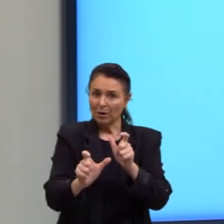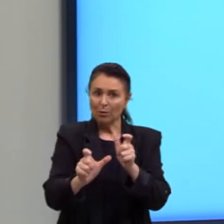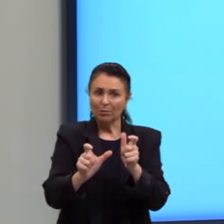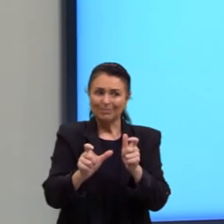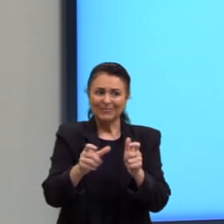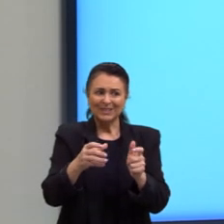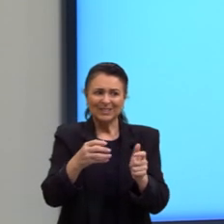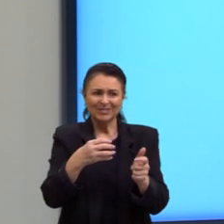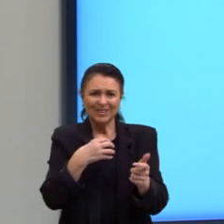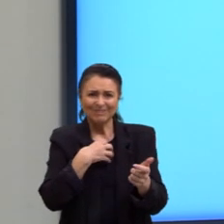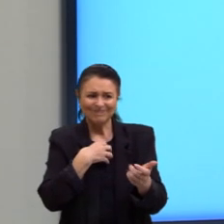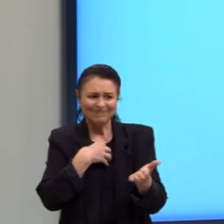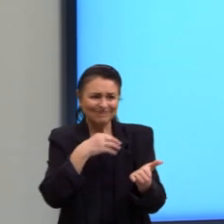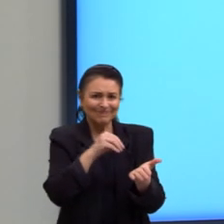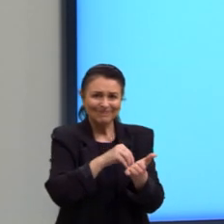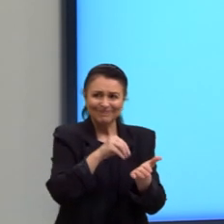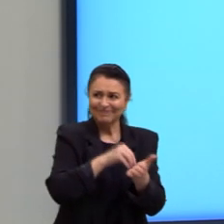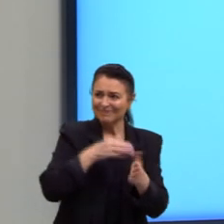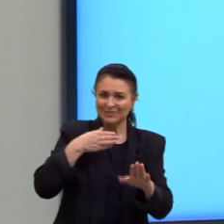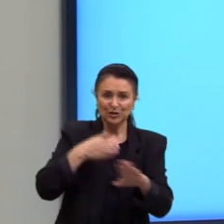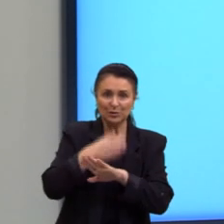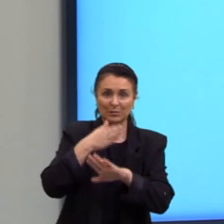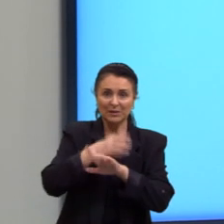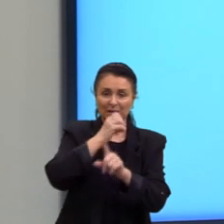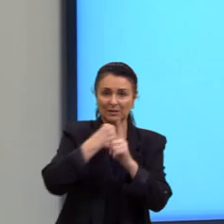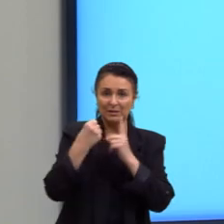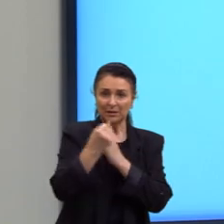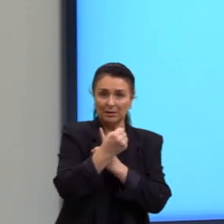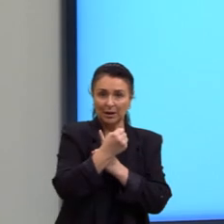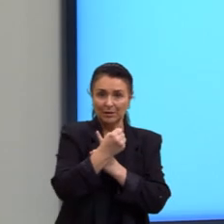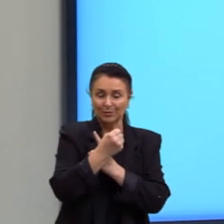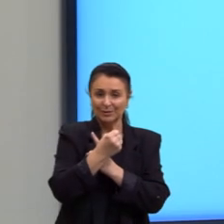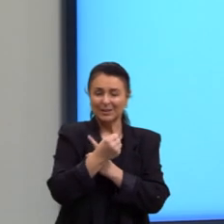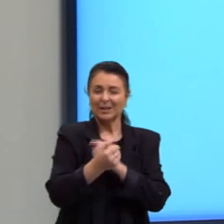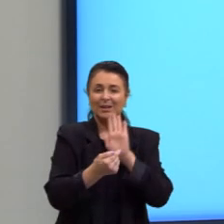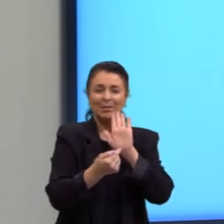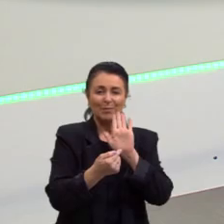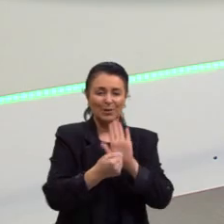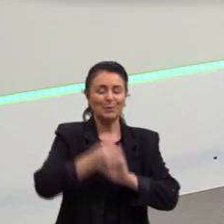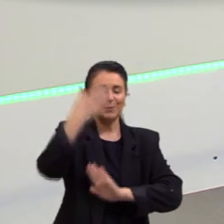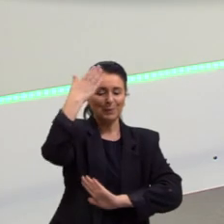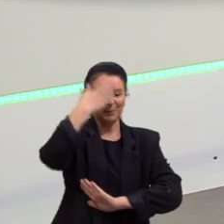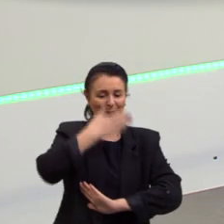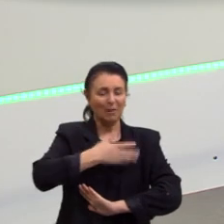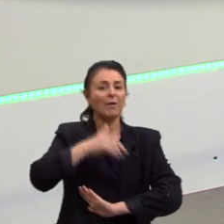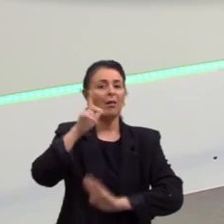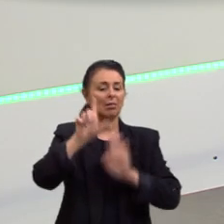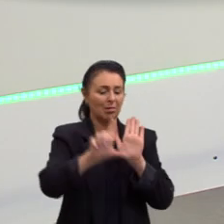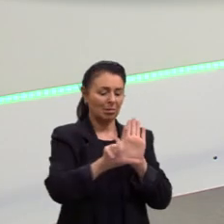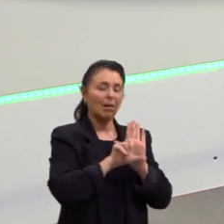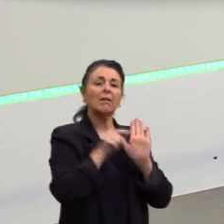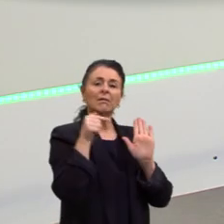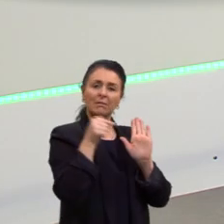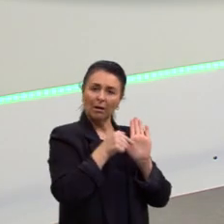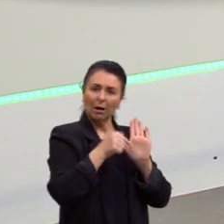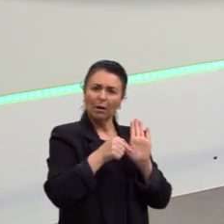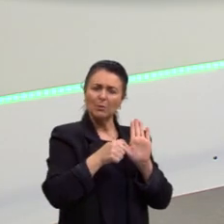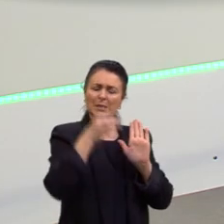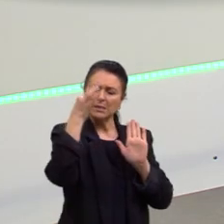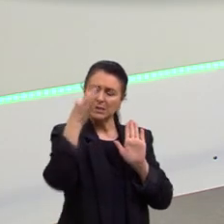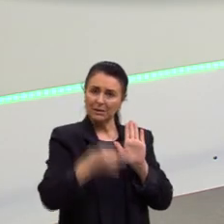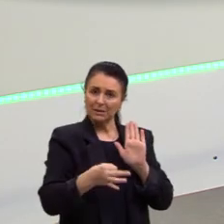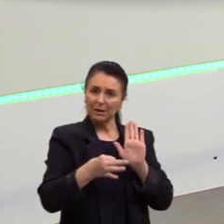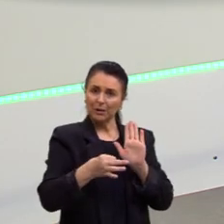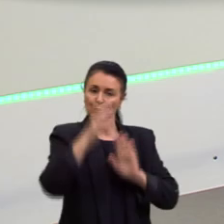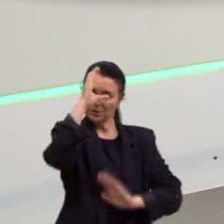sentimento de pertencimento, sendo identificada como uma prova legal de sua condição enquanto cidadão brasileiro.